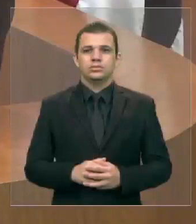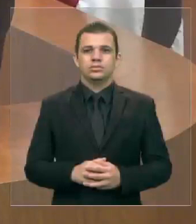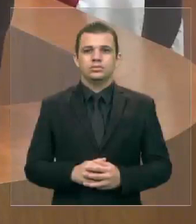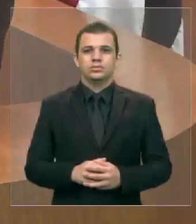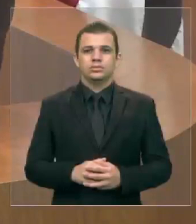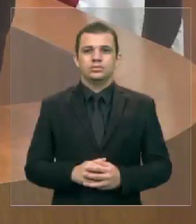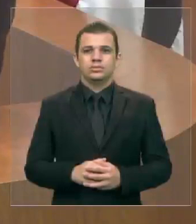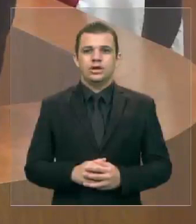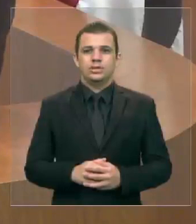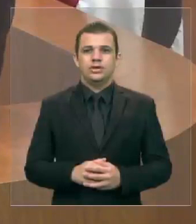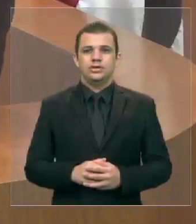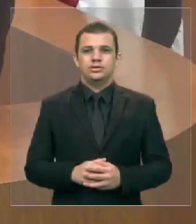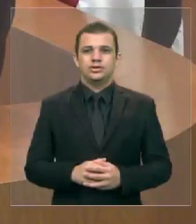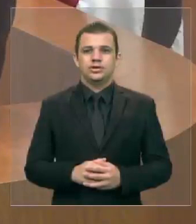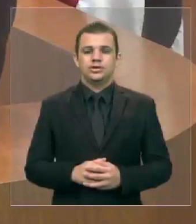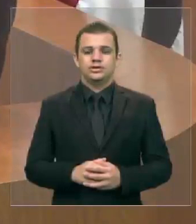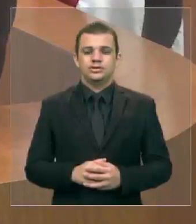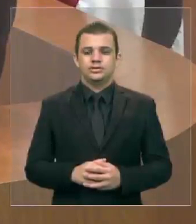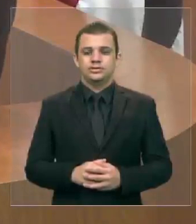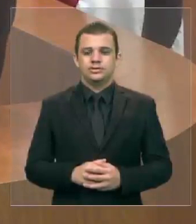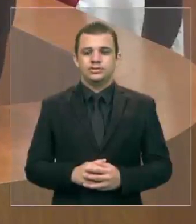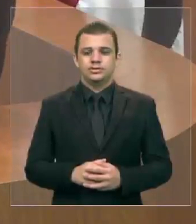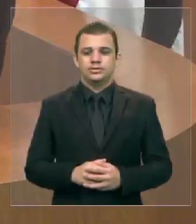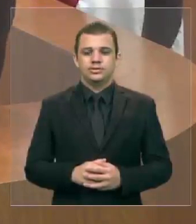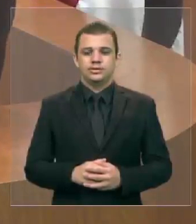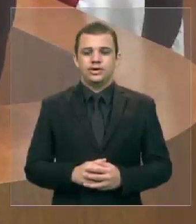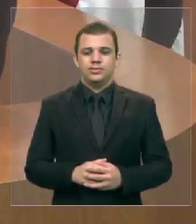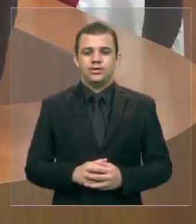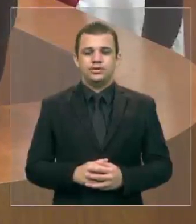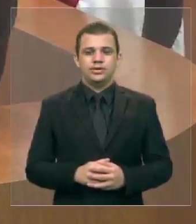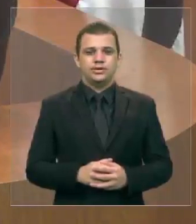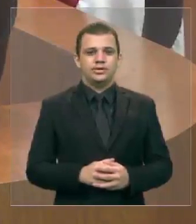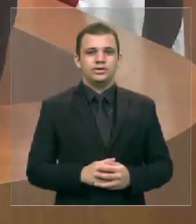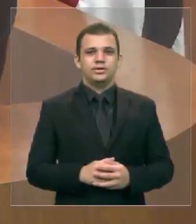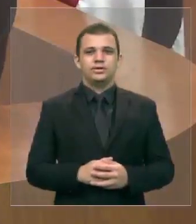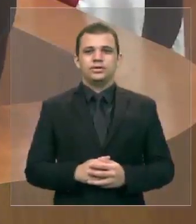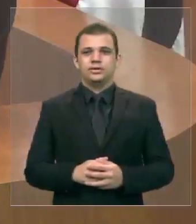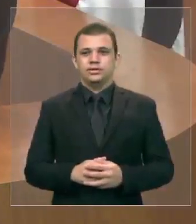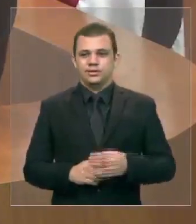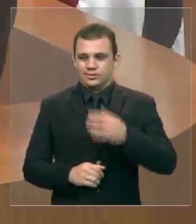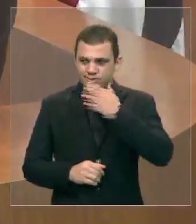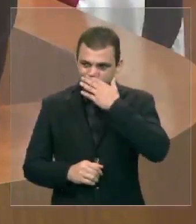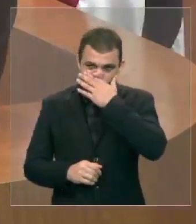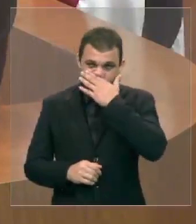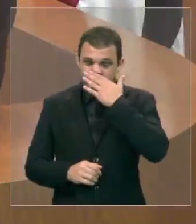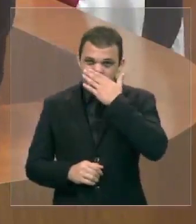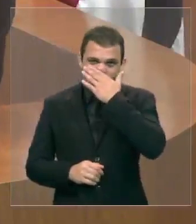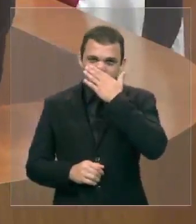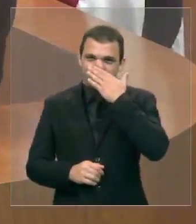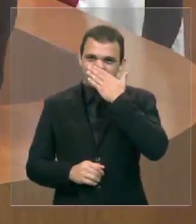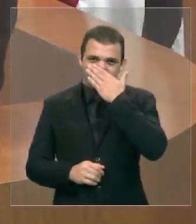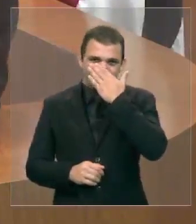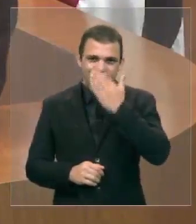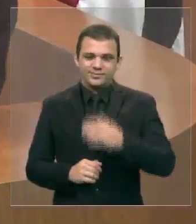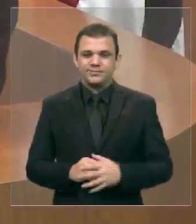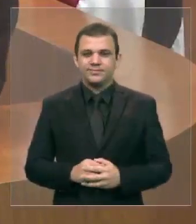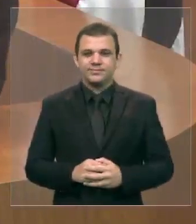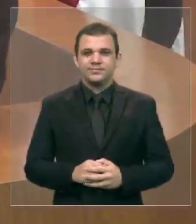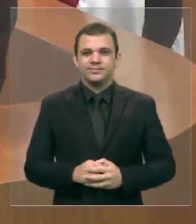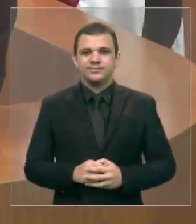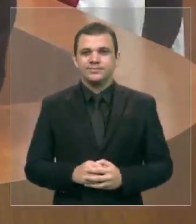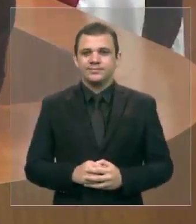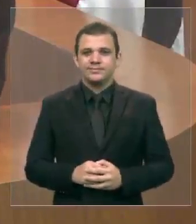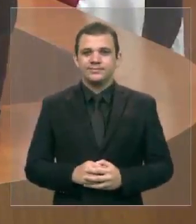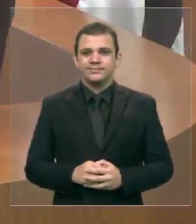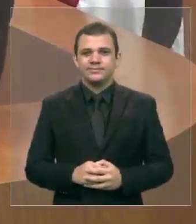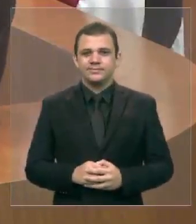tribuna é para anunciar aqui que